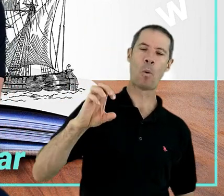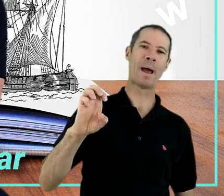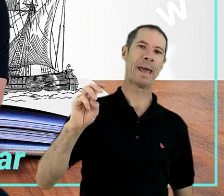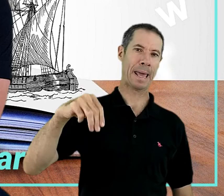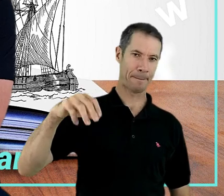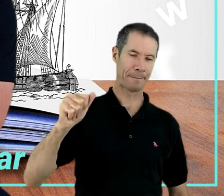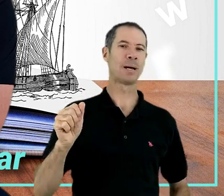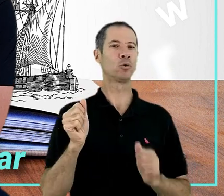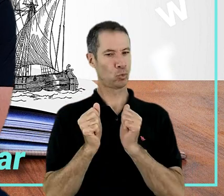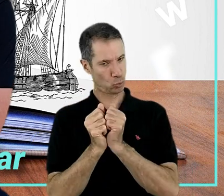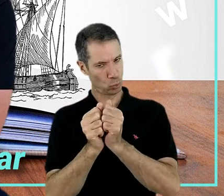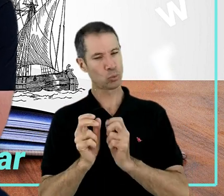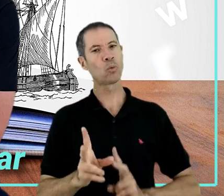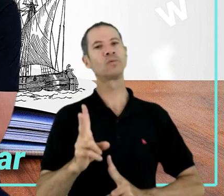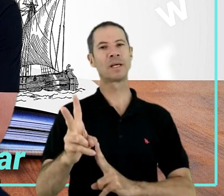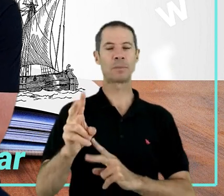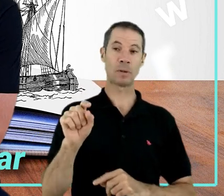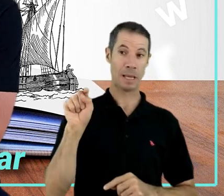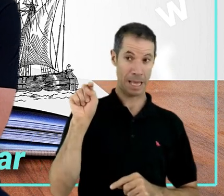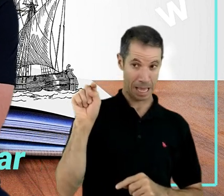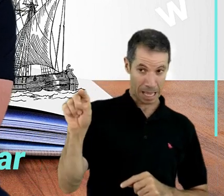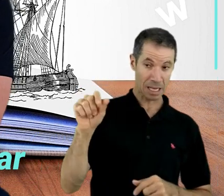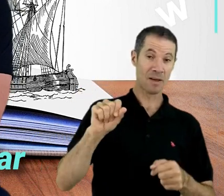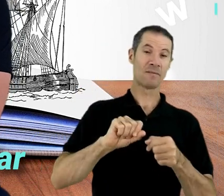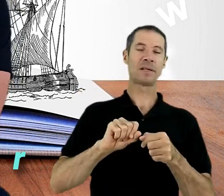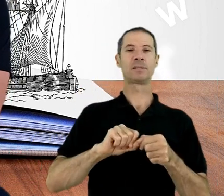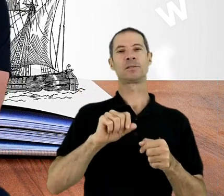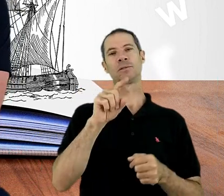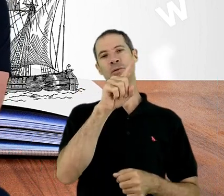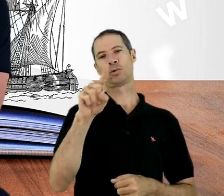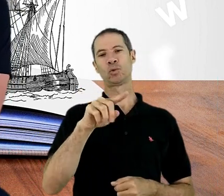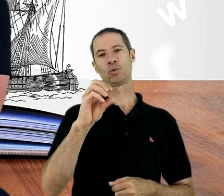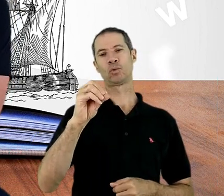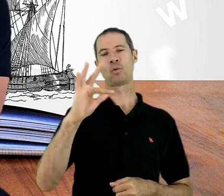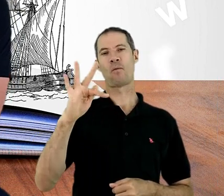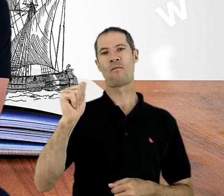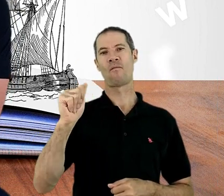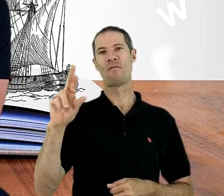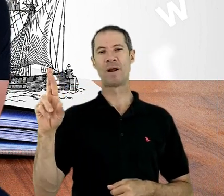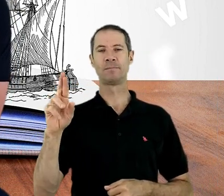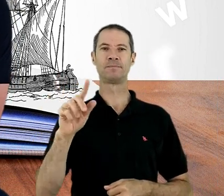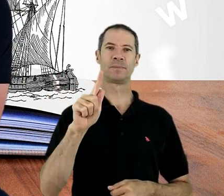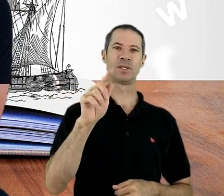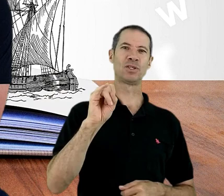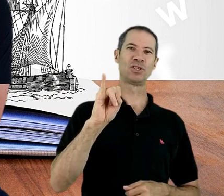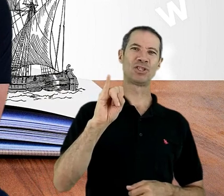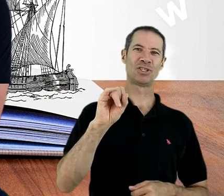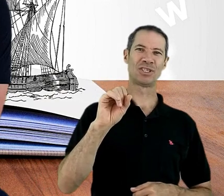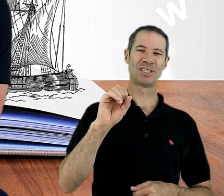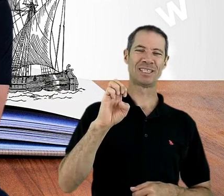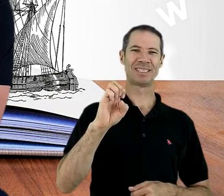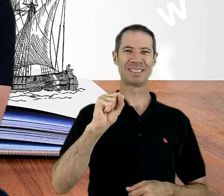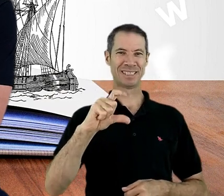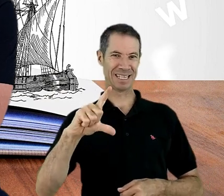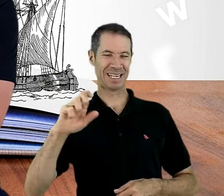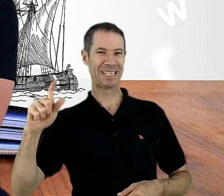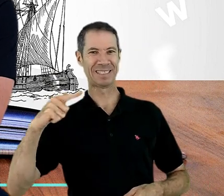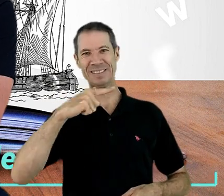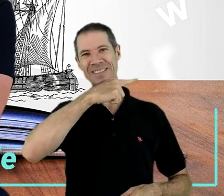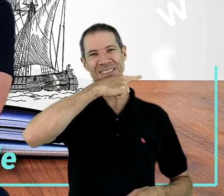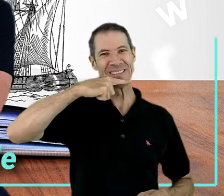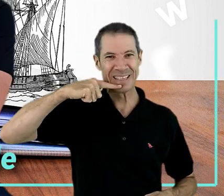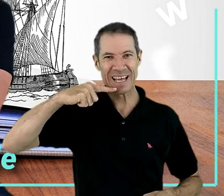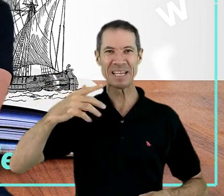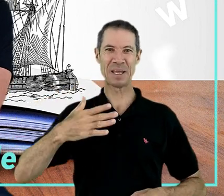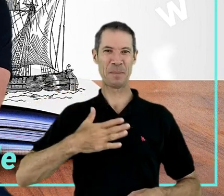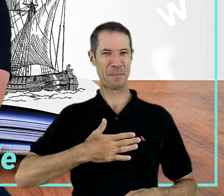conosco, ela fez Zofar. José, minha amada esposa, inclusive ela está aqui comigo, que está aí